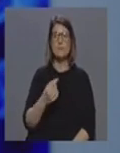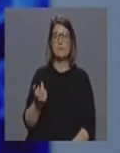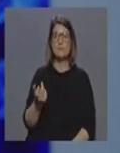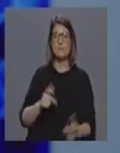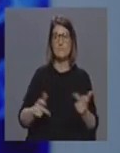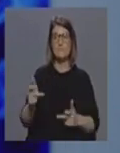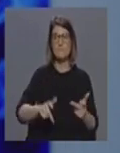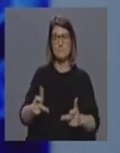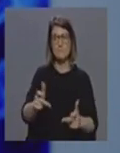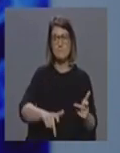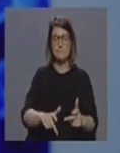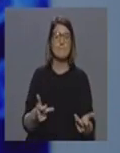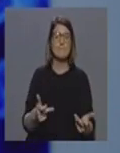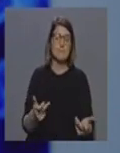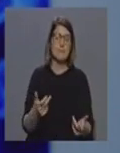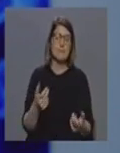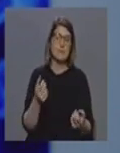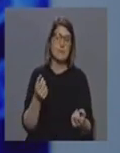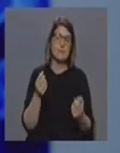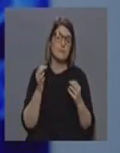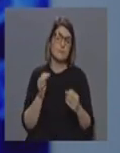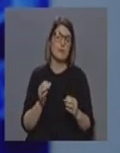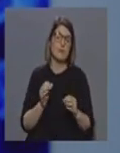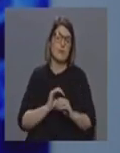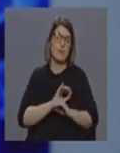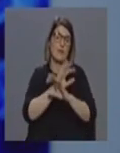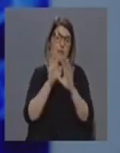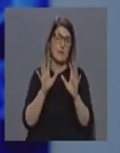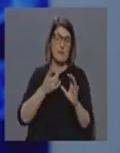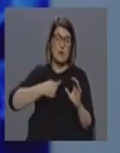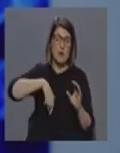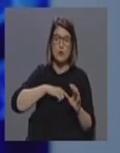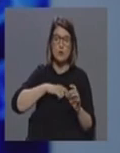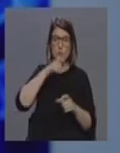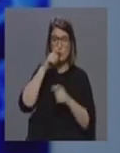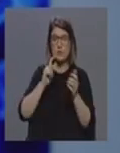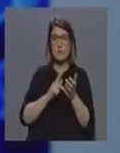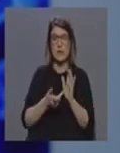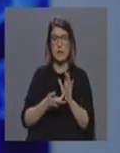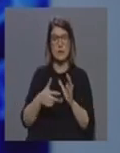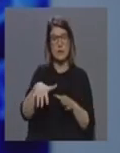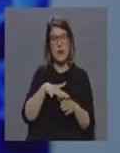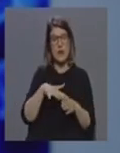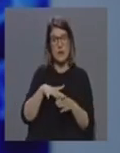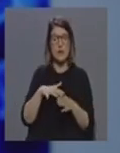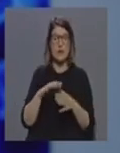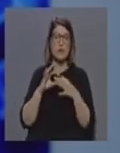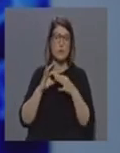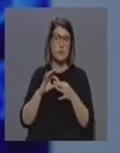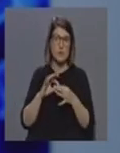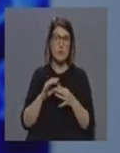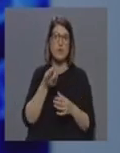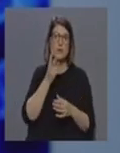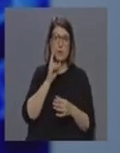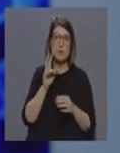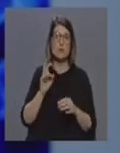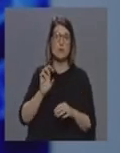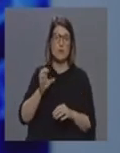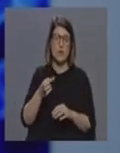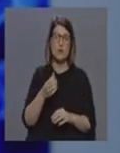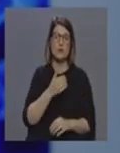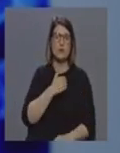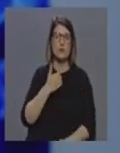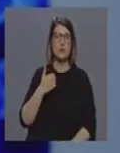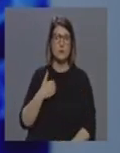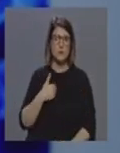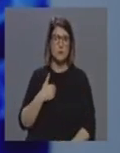casos. É perfeitamente evidente, entanto, para nós e para todos os técnicos ao FIOCAB, que, entretanto, têm colaborado com a Direção Regional da Saúde, de que,